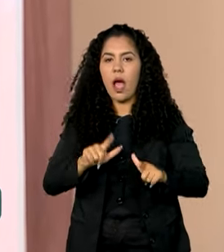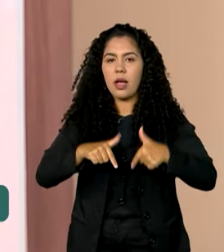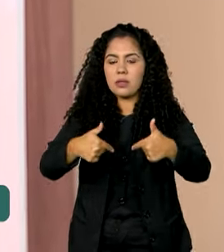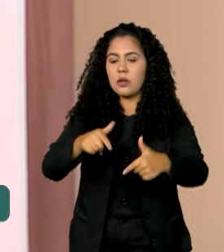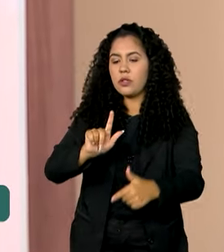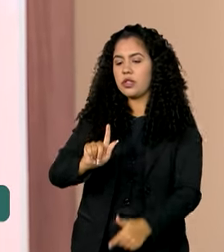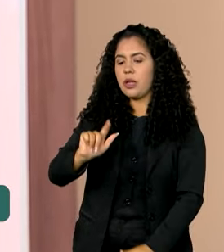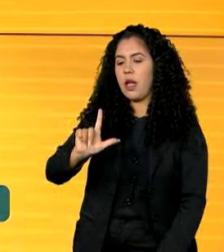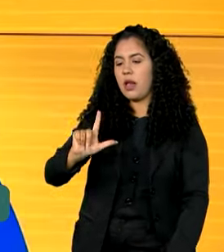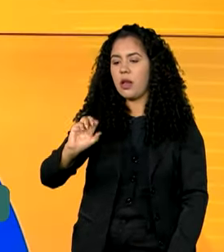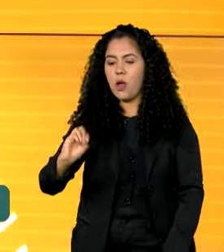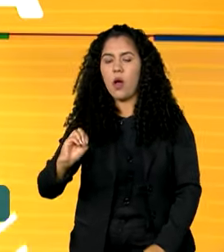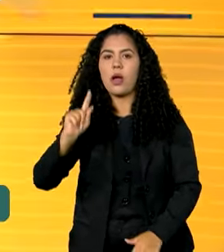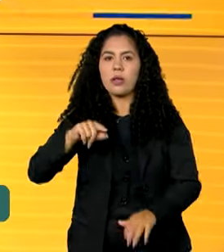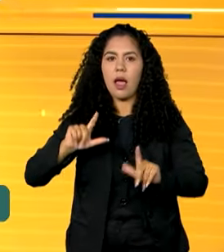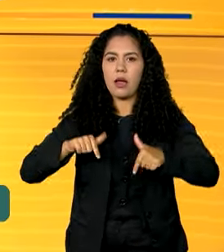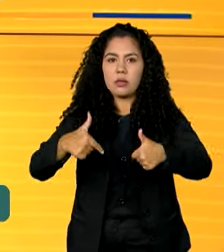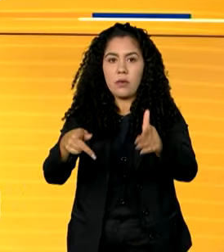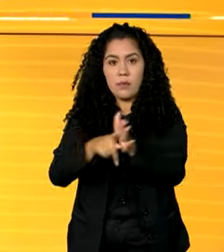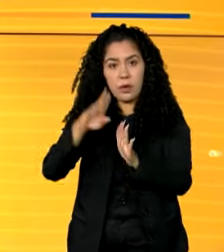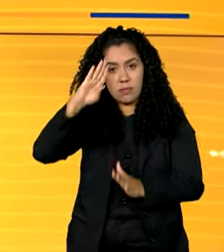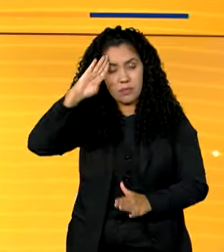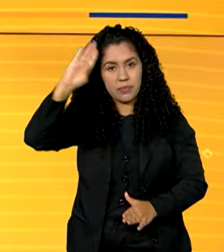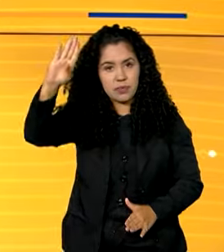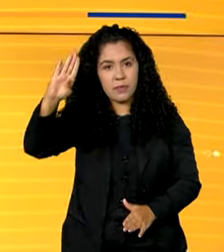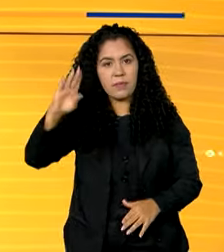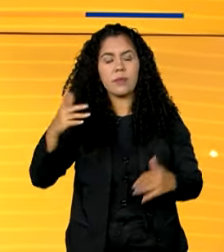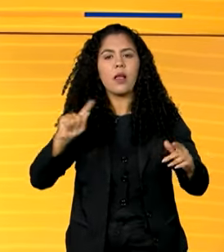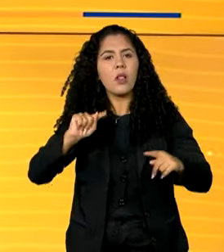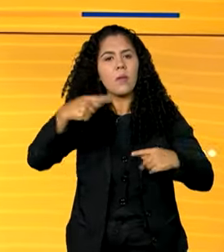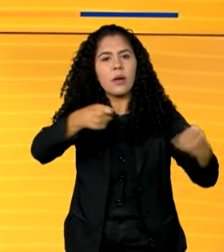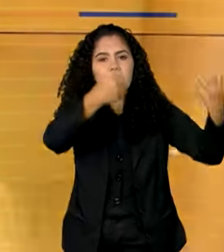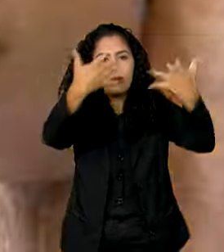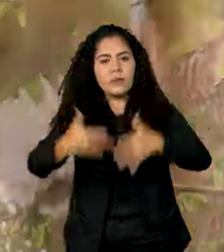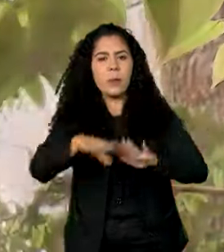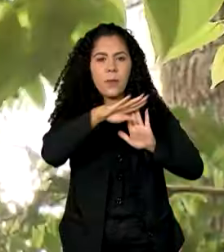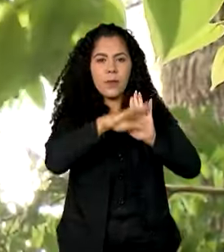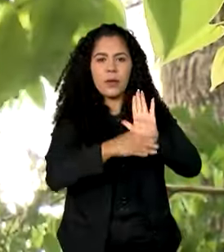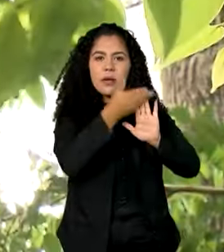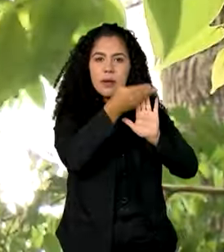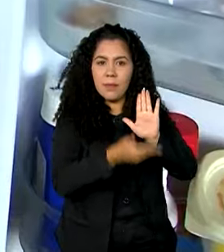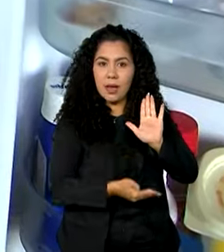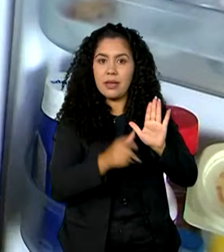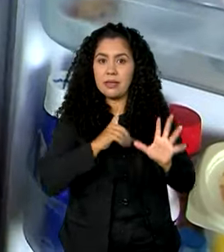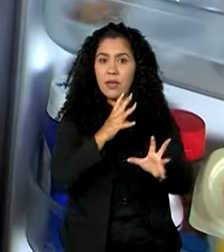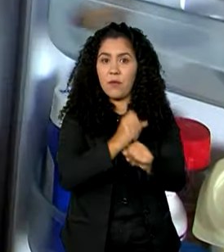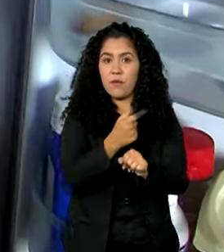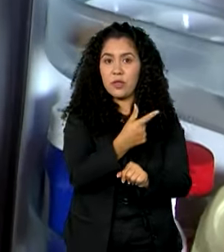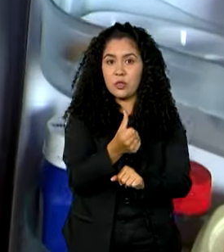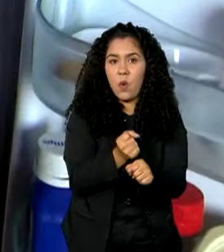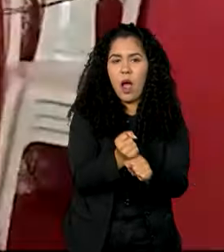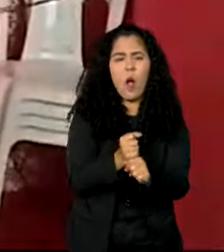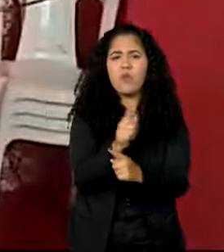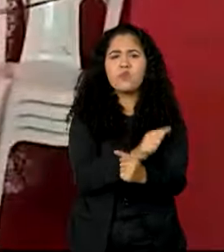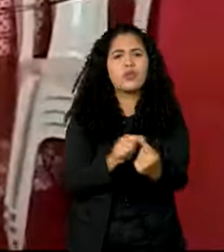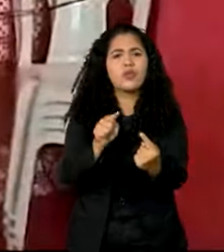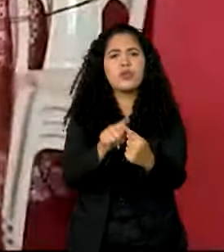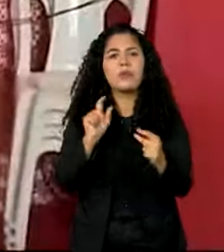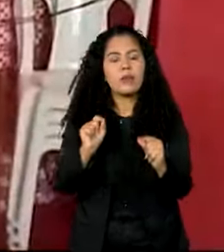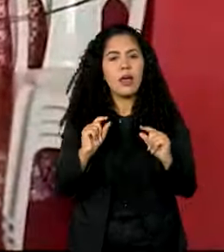Forças Armadas. Veja a seguir, Luz para Todos. O programa completa 21 anos com o objetivo de